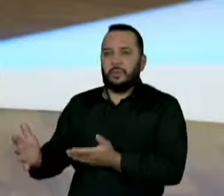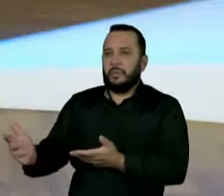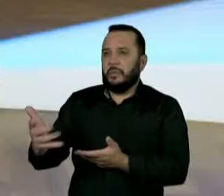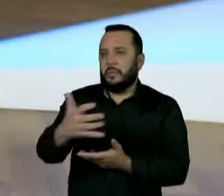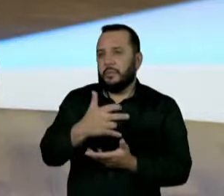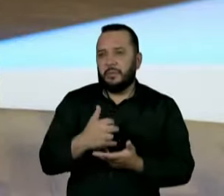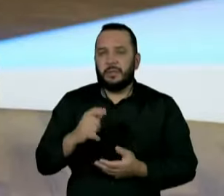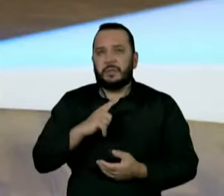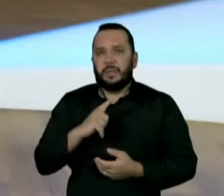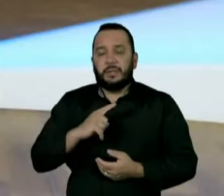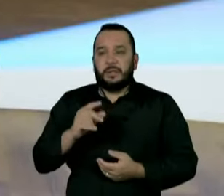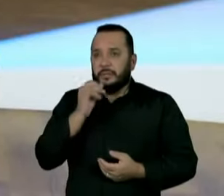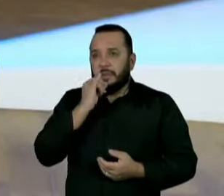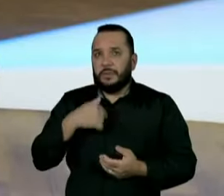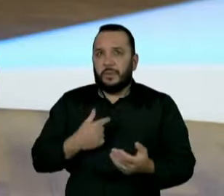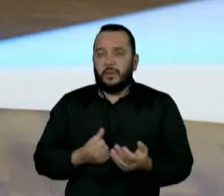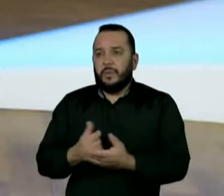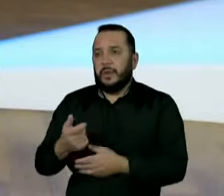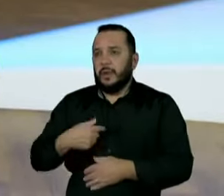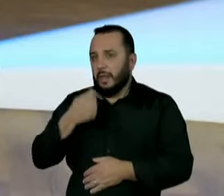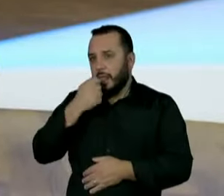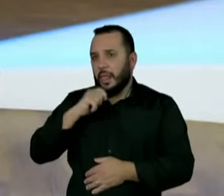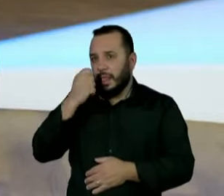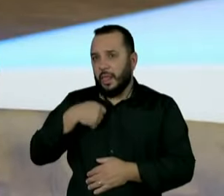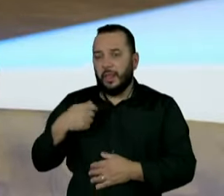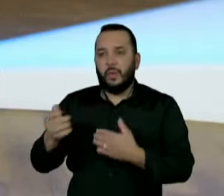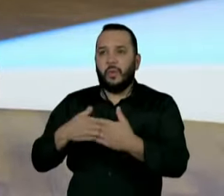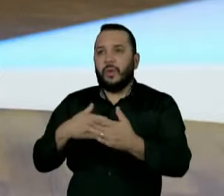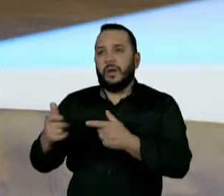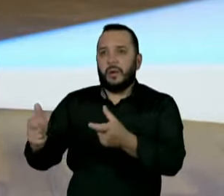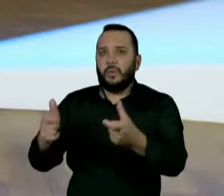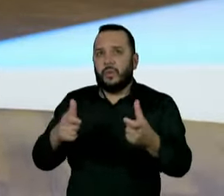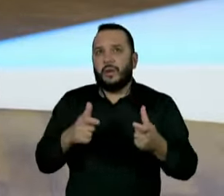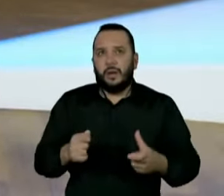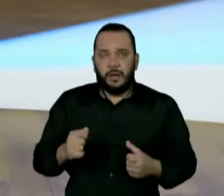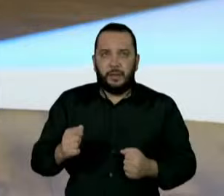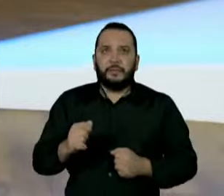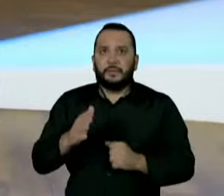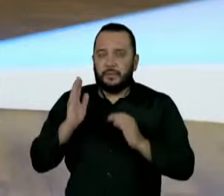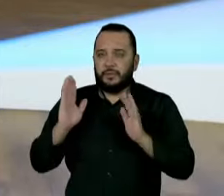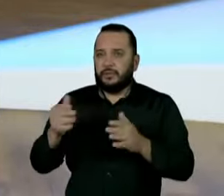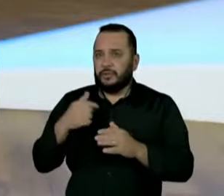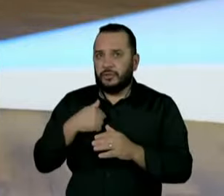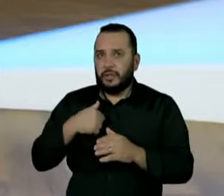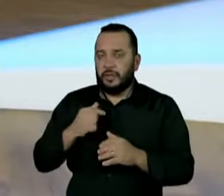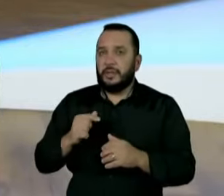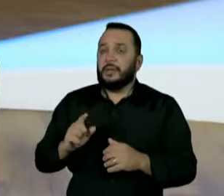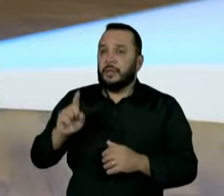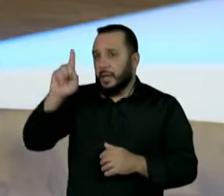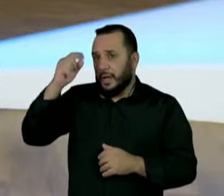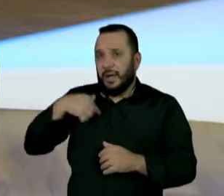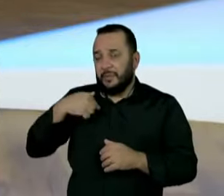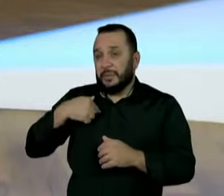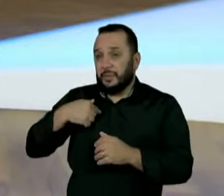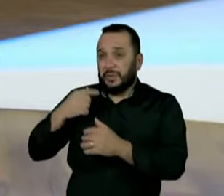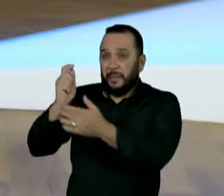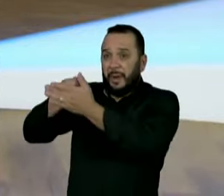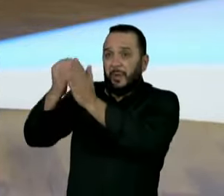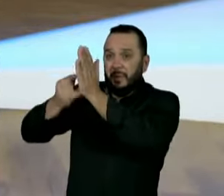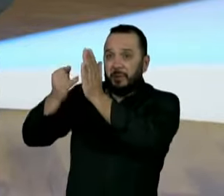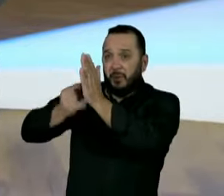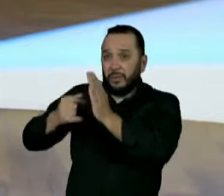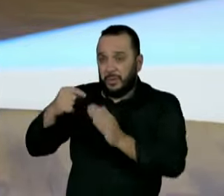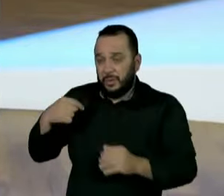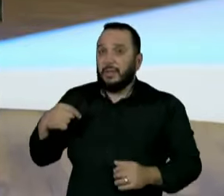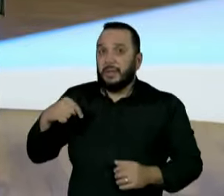Quer dizer, se você comprar um sorvete em qualquer lugar, em qualquer loja, de uma cadeia que foi cobrada lá em cima, lá embaixo a pessoa não está pagando o